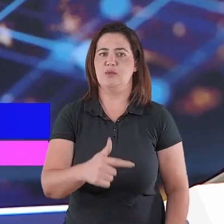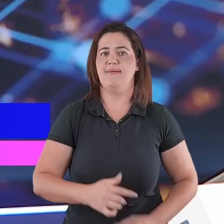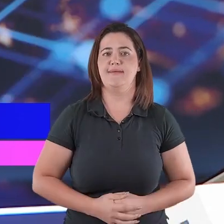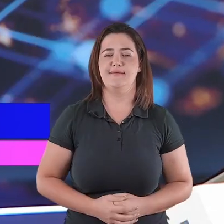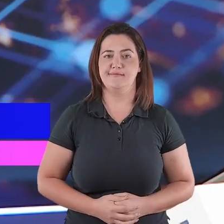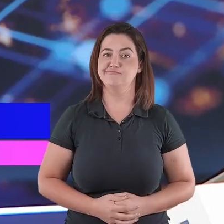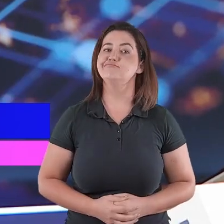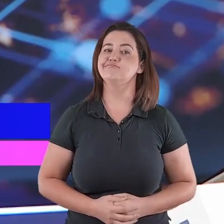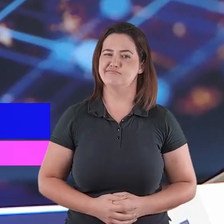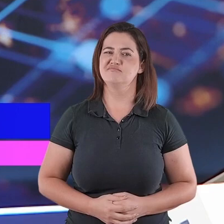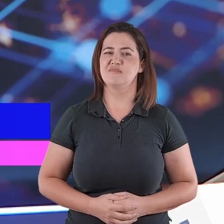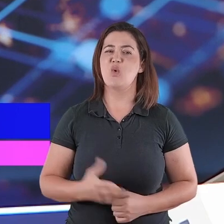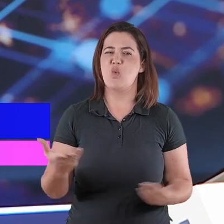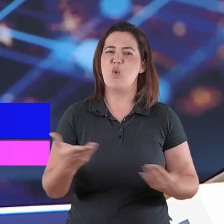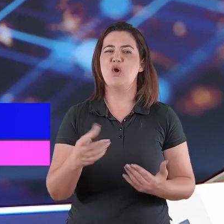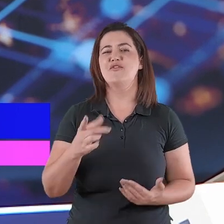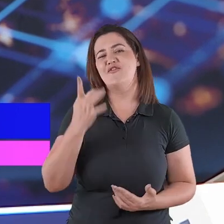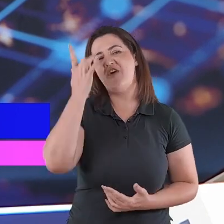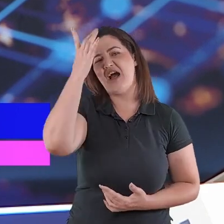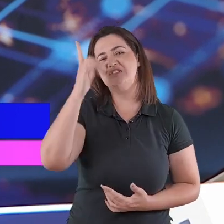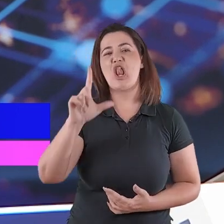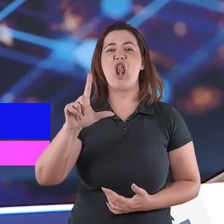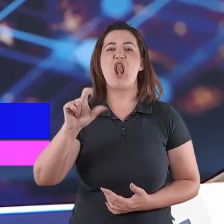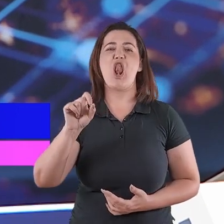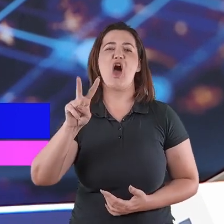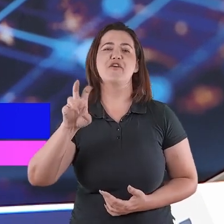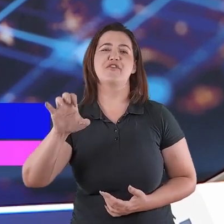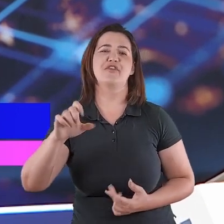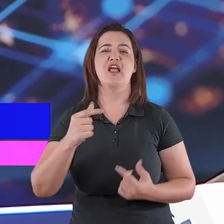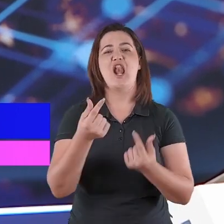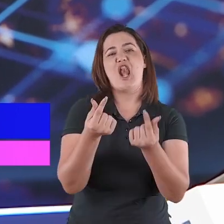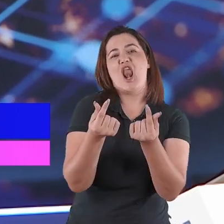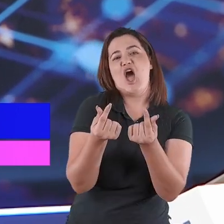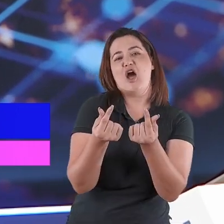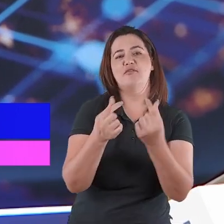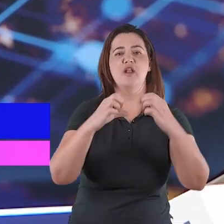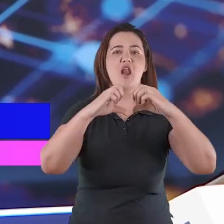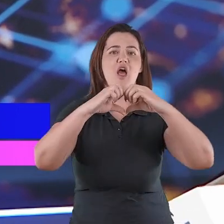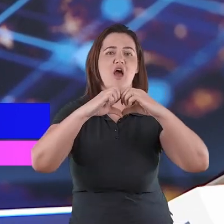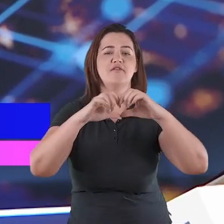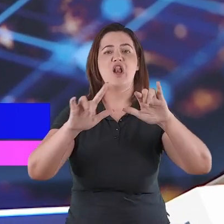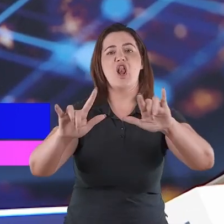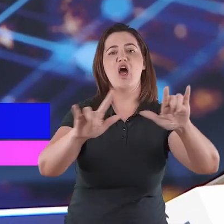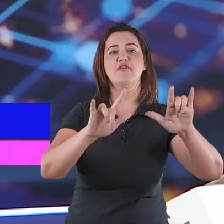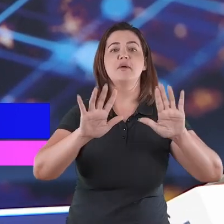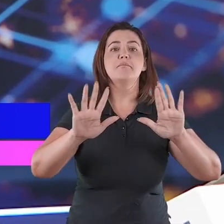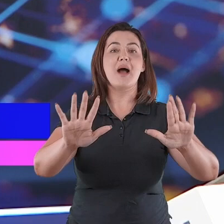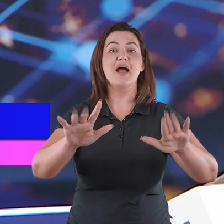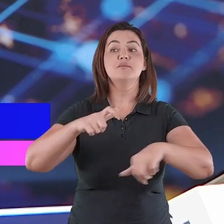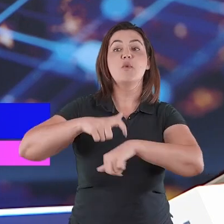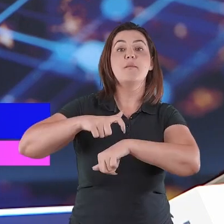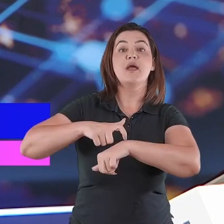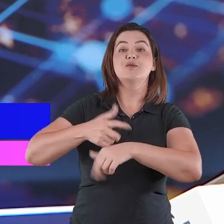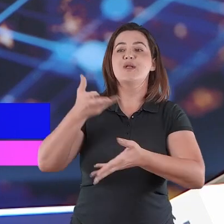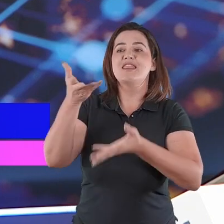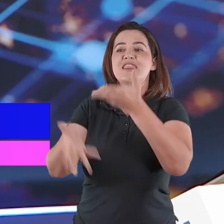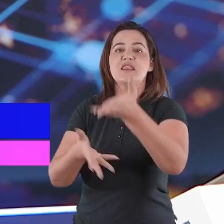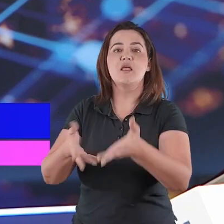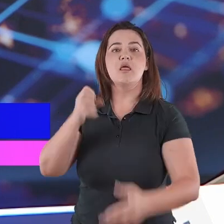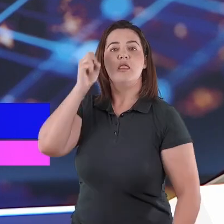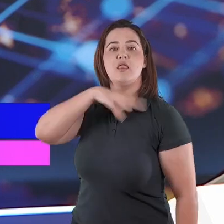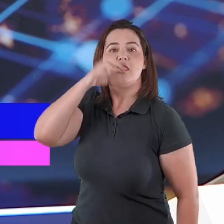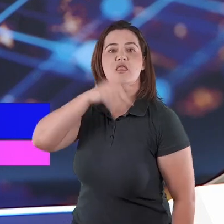tem que ser materializado, porque eu não posso dizer que amo para uma pessoa e só tratá-la mal. As minhas palavras